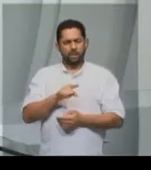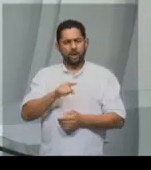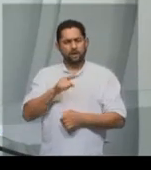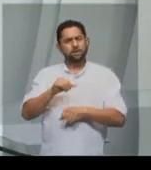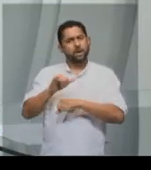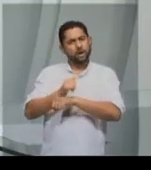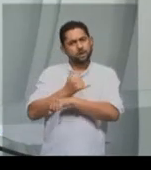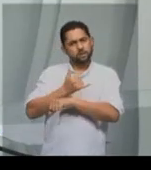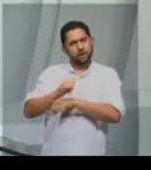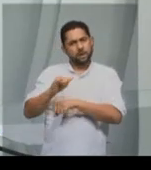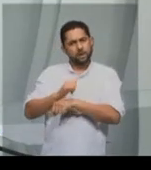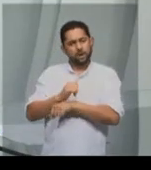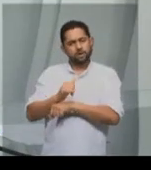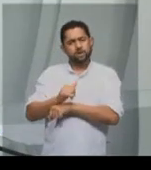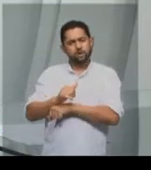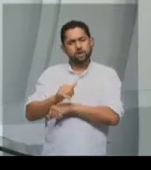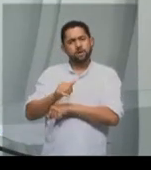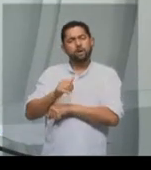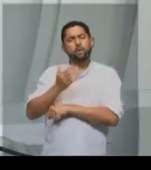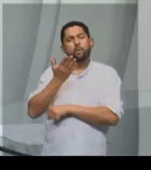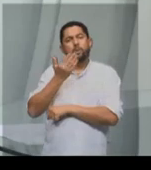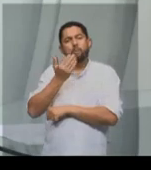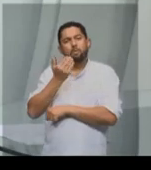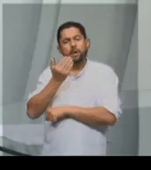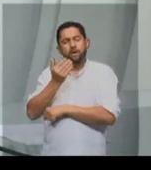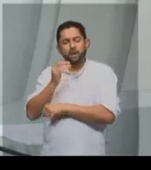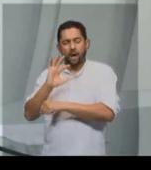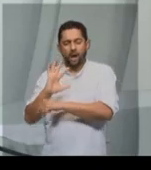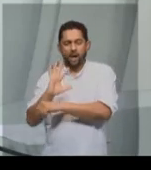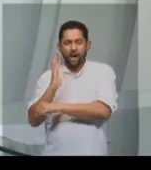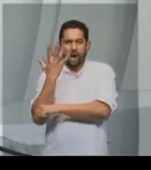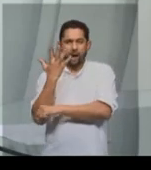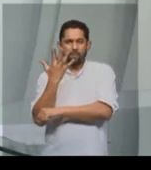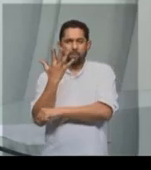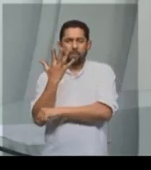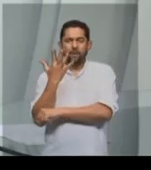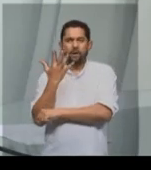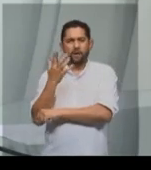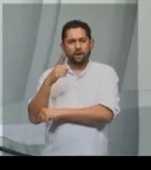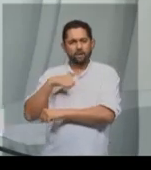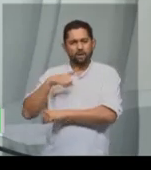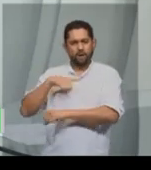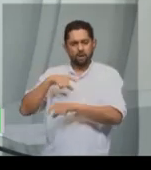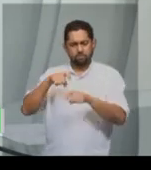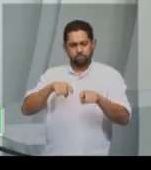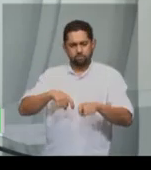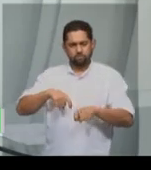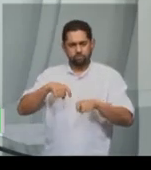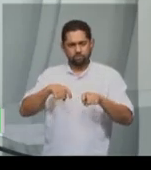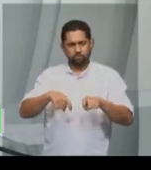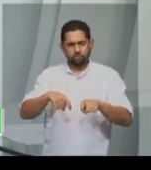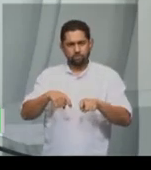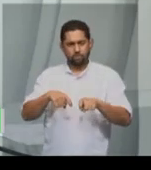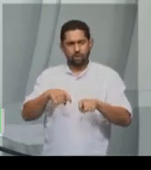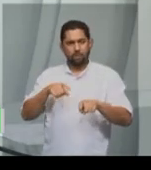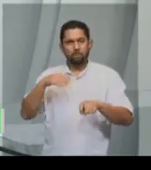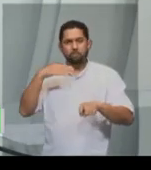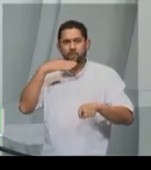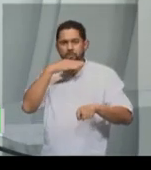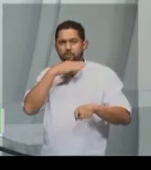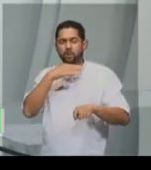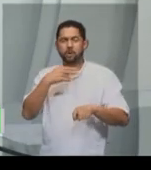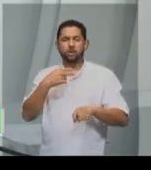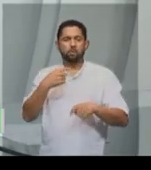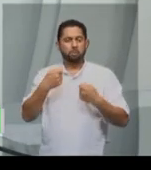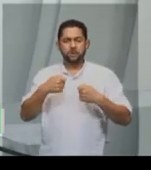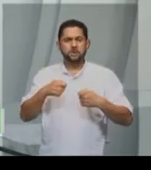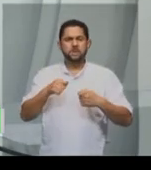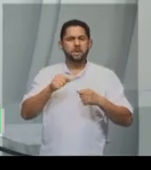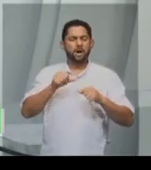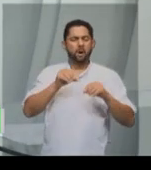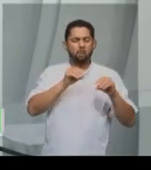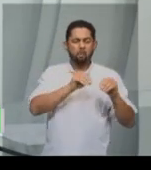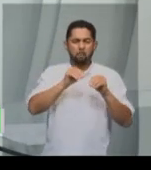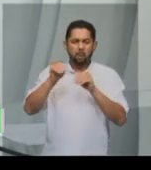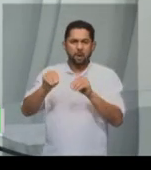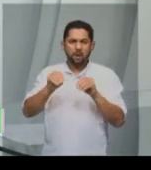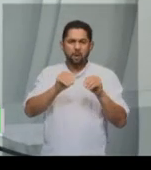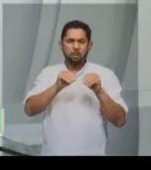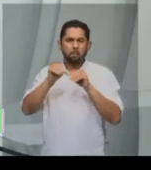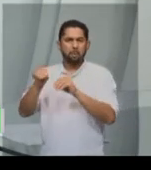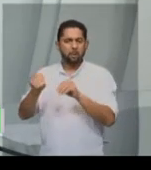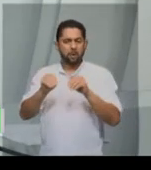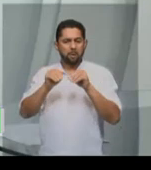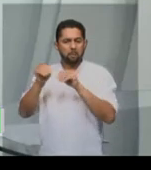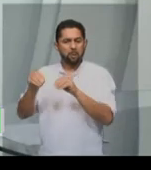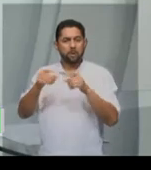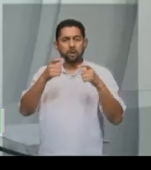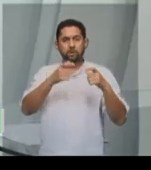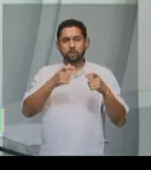alimentos, eles não precisaram mais se mudar constantemente, eles deixaram de ser nômades e passaram